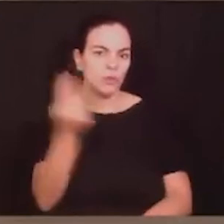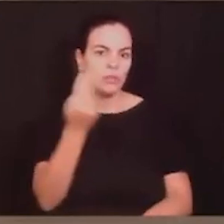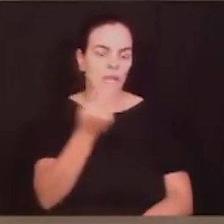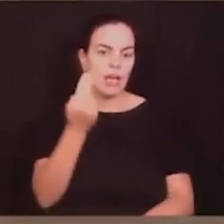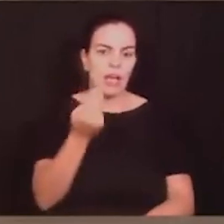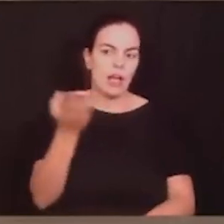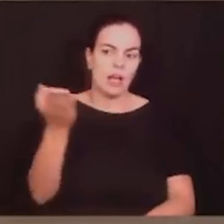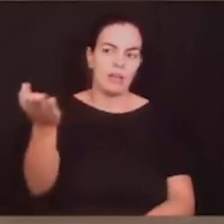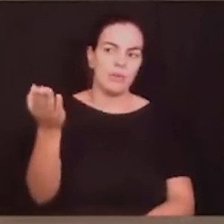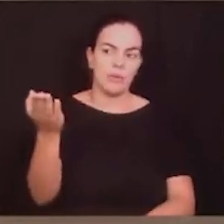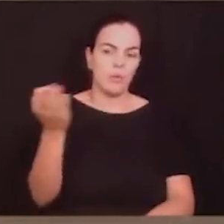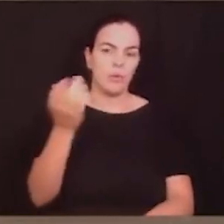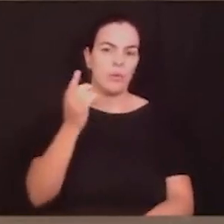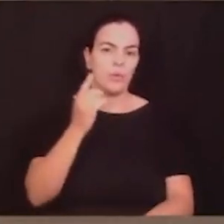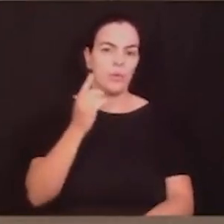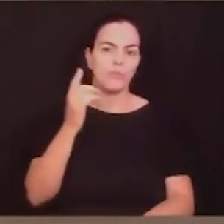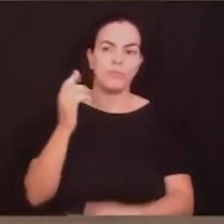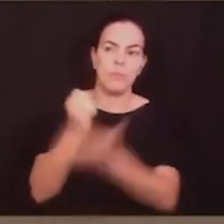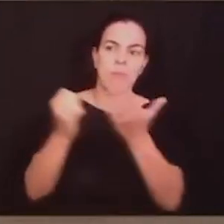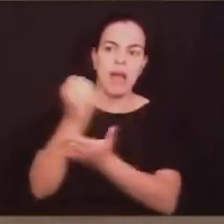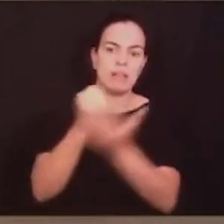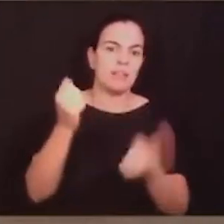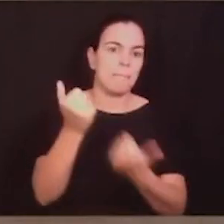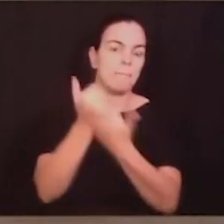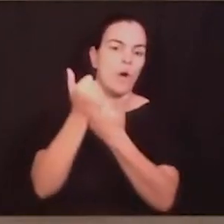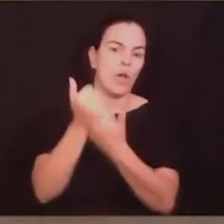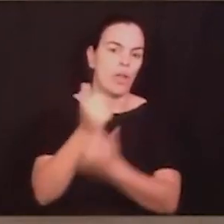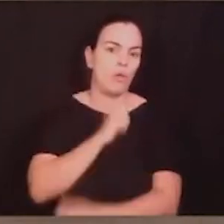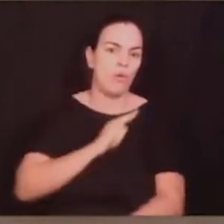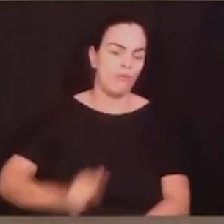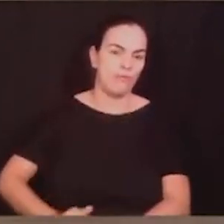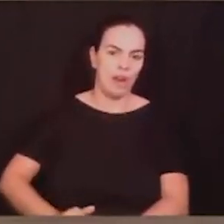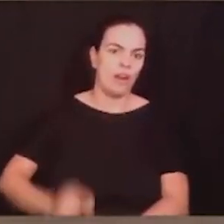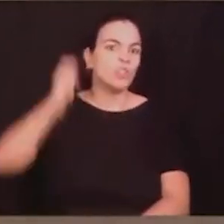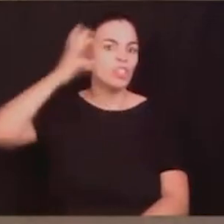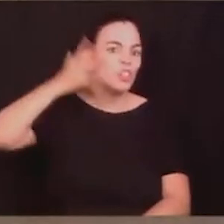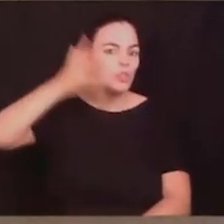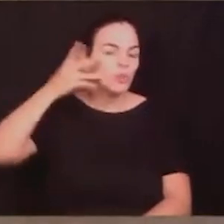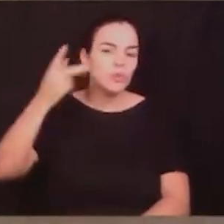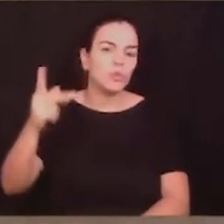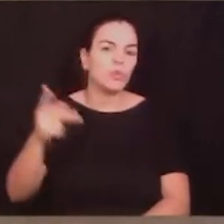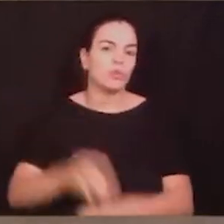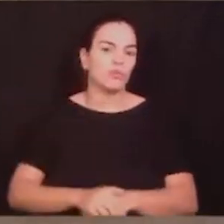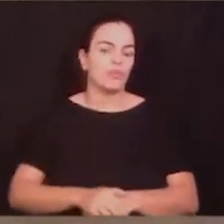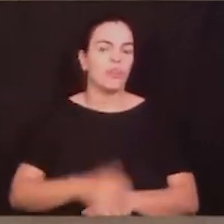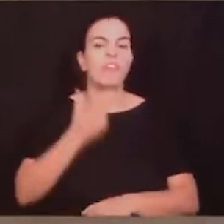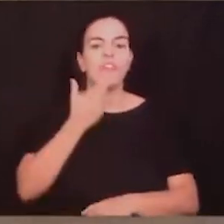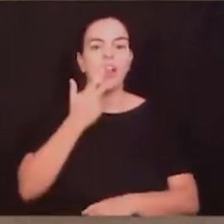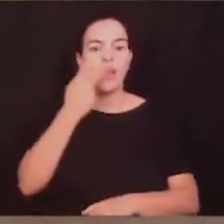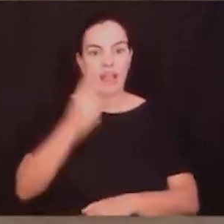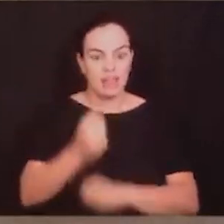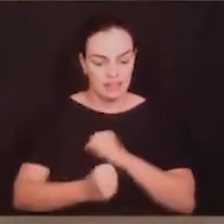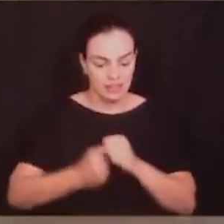apoio do governo. este governo que anunciou orgulhosamente este ano que este ano a tarifa do transporte público em Curitiba não